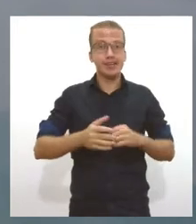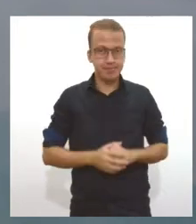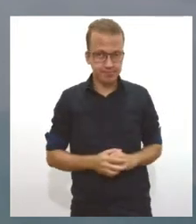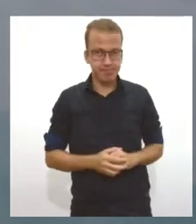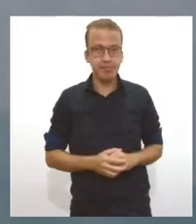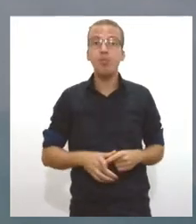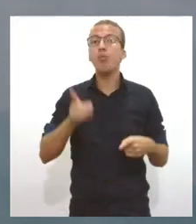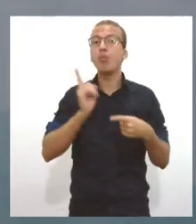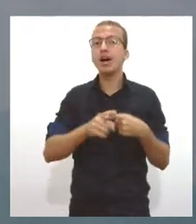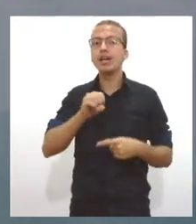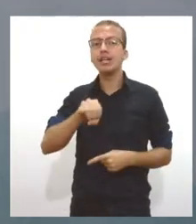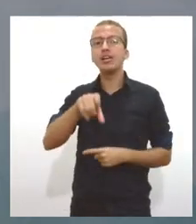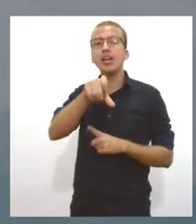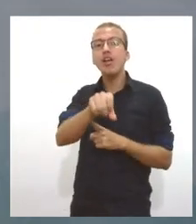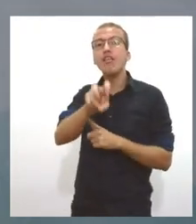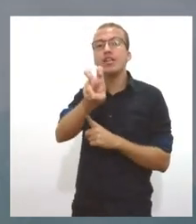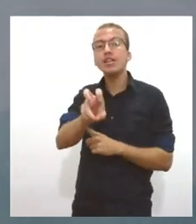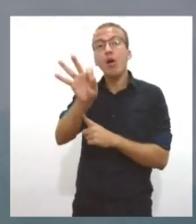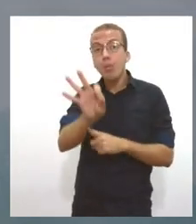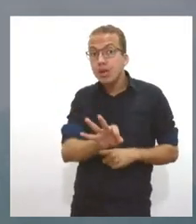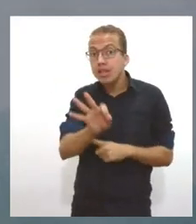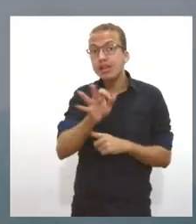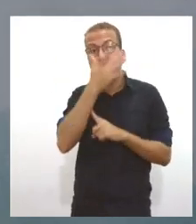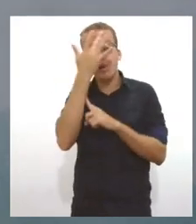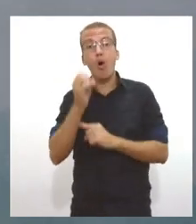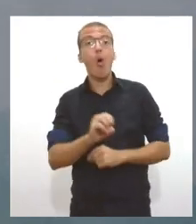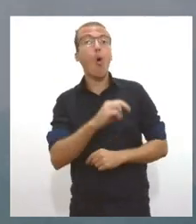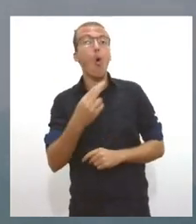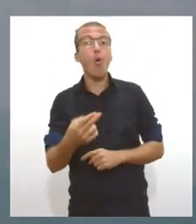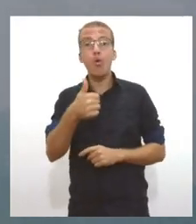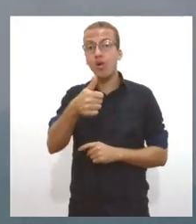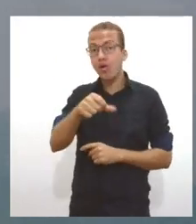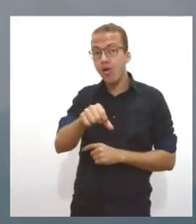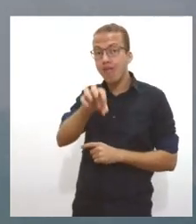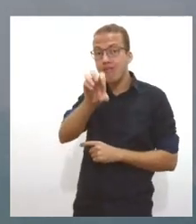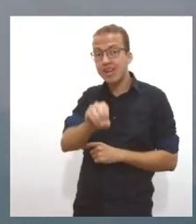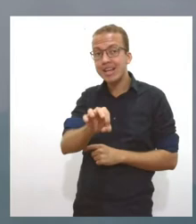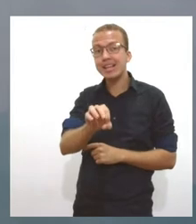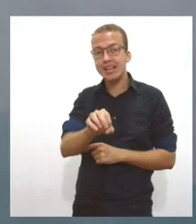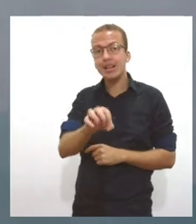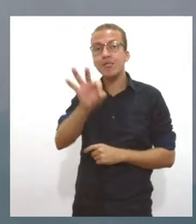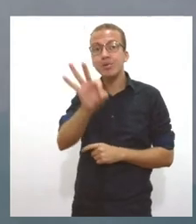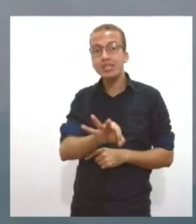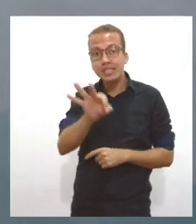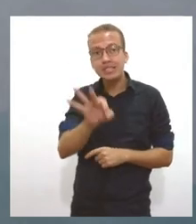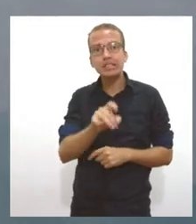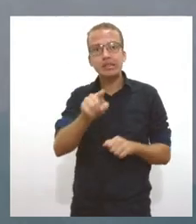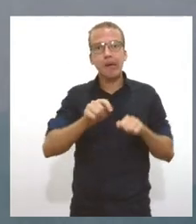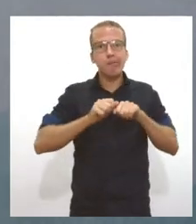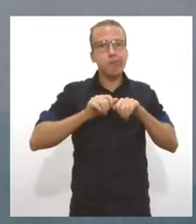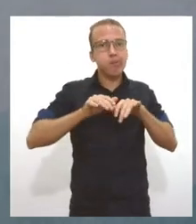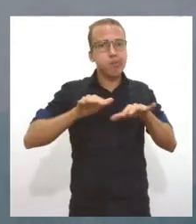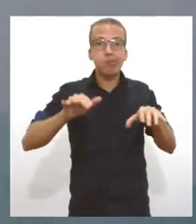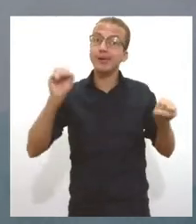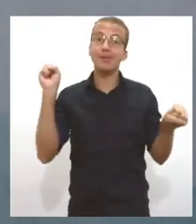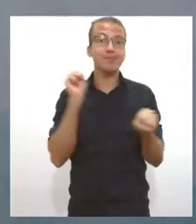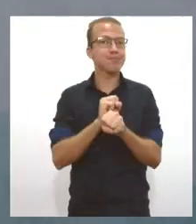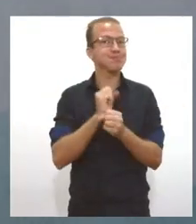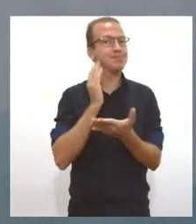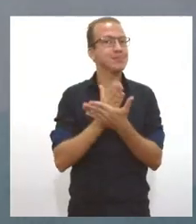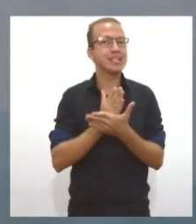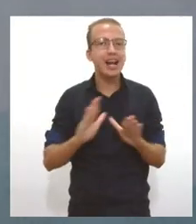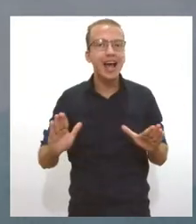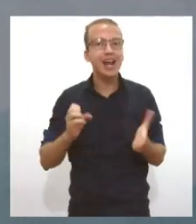95% das pessoas ou 90% das pessoas vacinadas, essa cadeia de transmissão é quebrada. Então as pessoas não